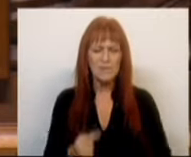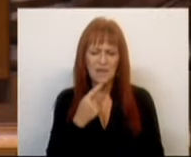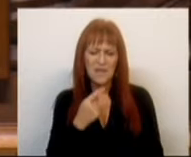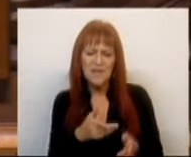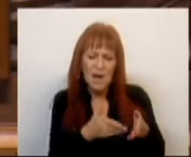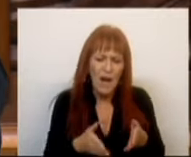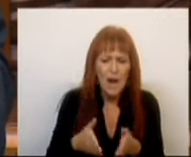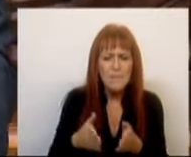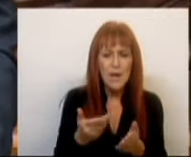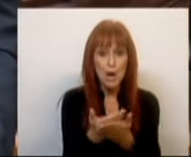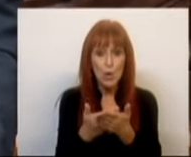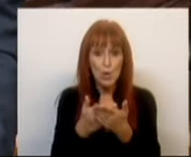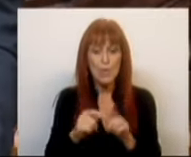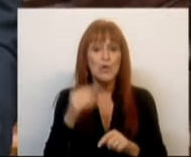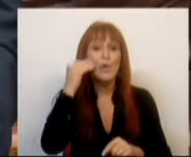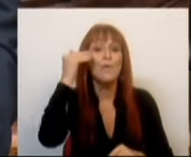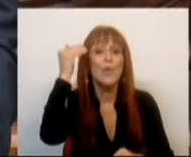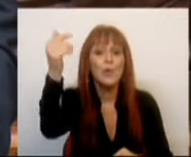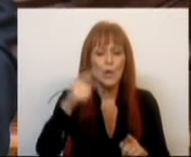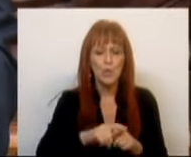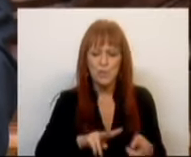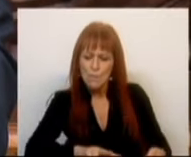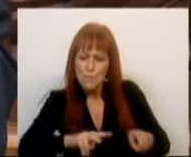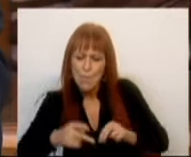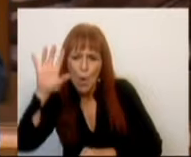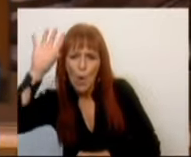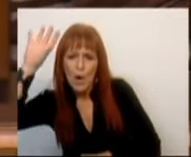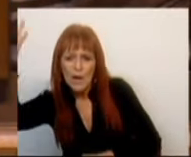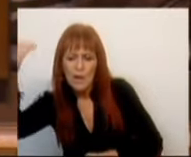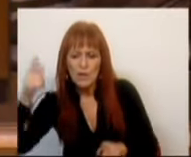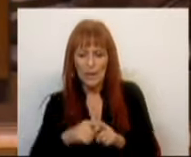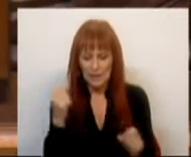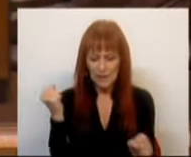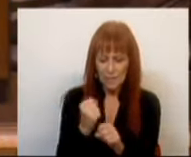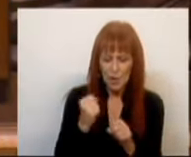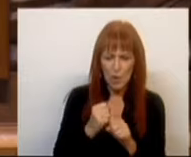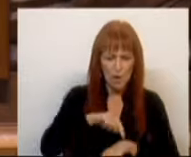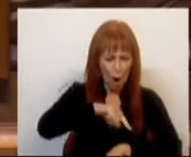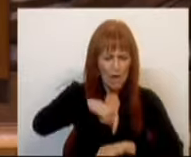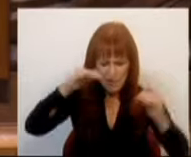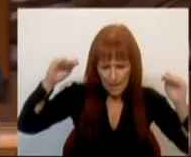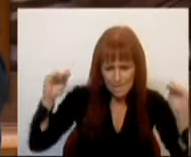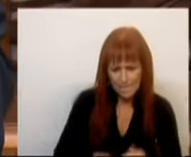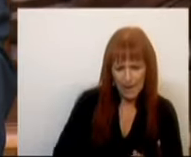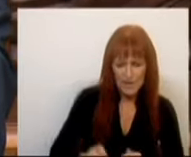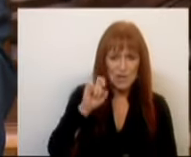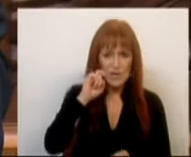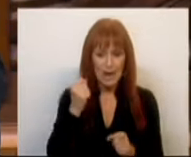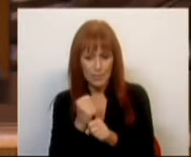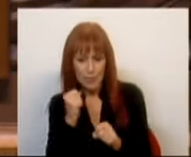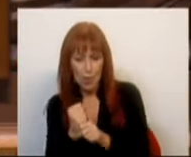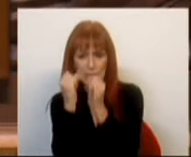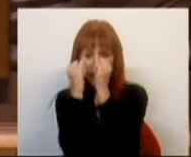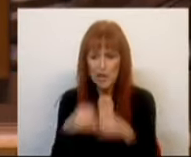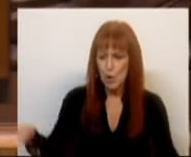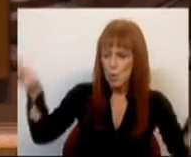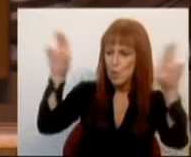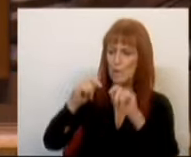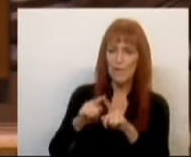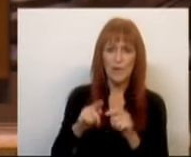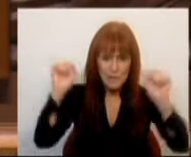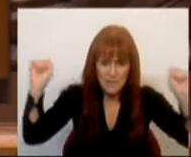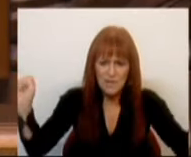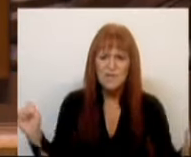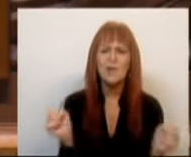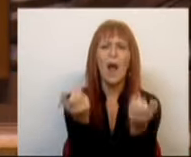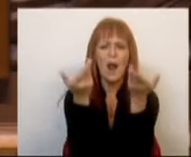caminhos para a economia de futuro, para a transição climática, para trabalharmos menos horas, para garantir emprego e inovação, para nos salvar